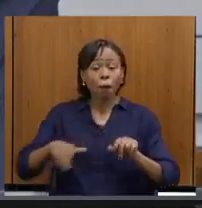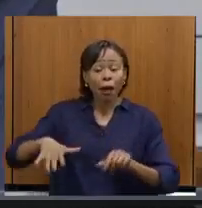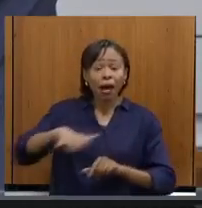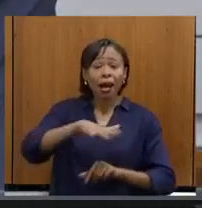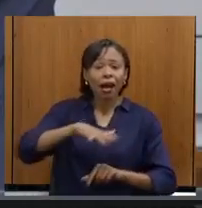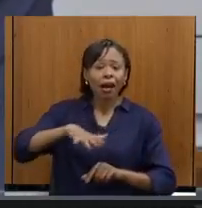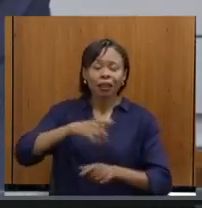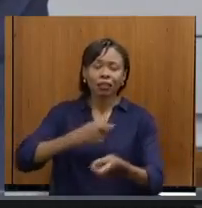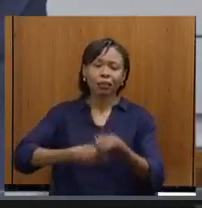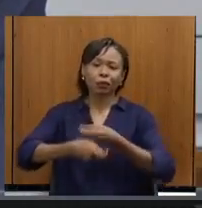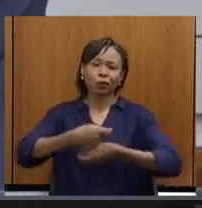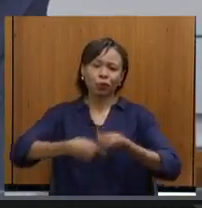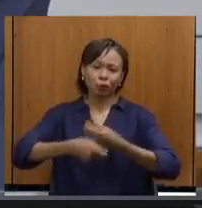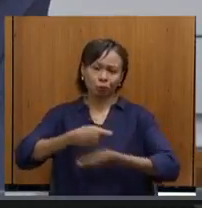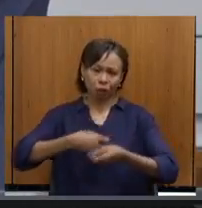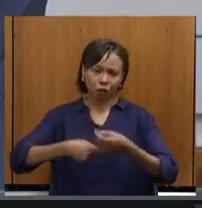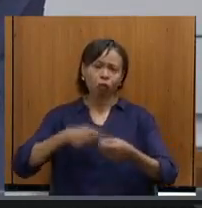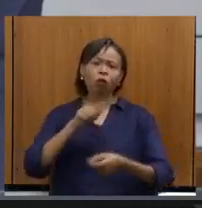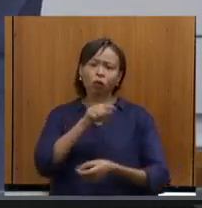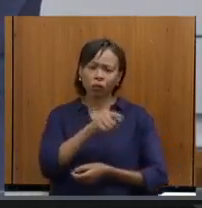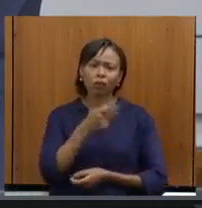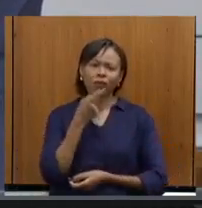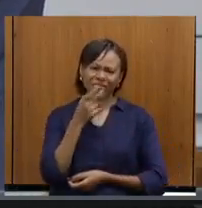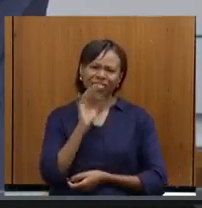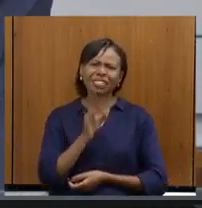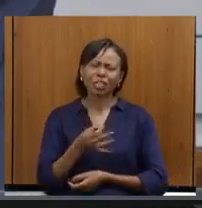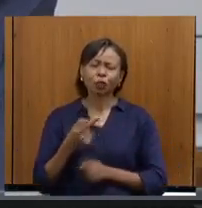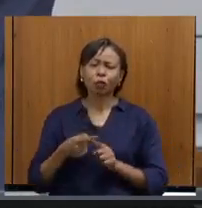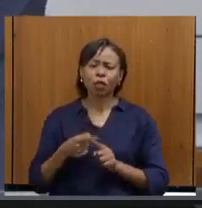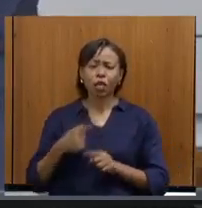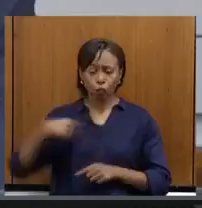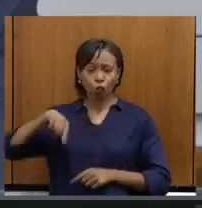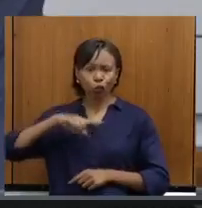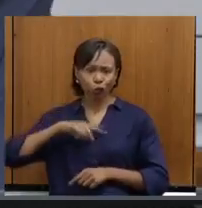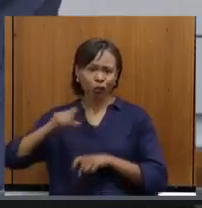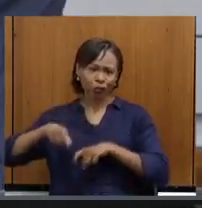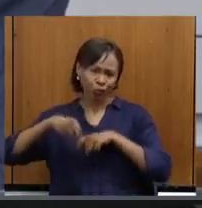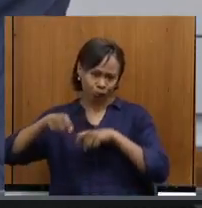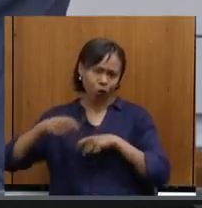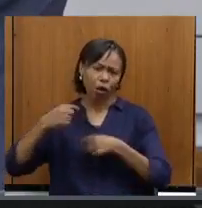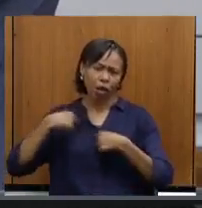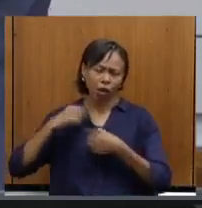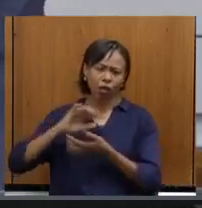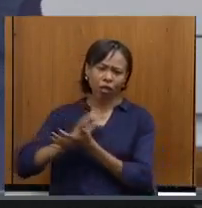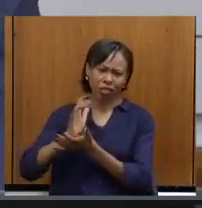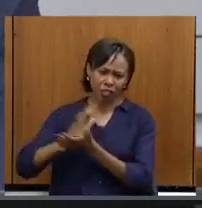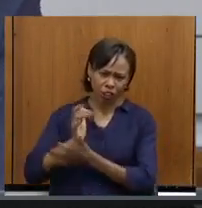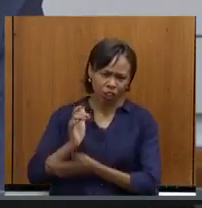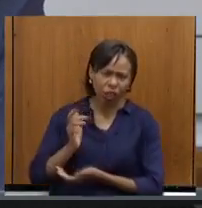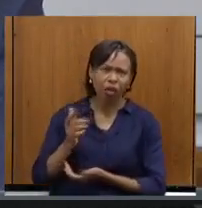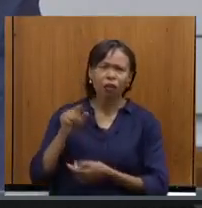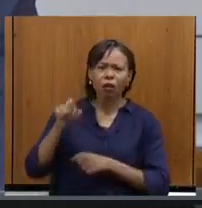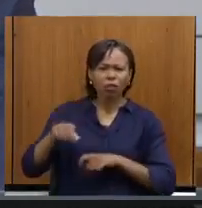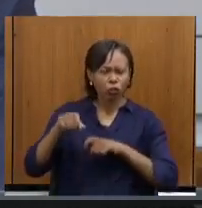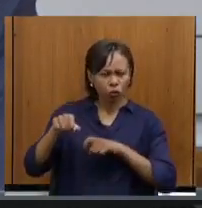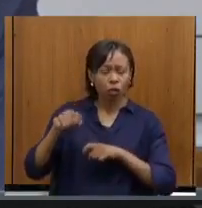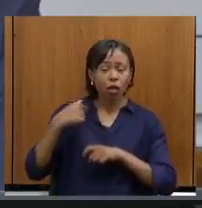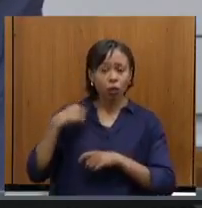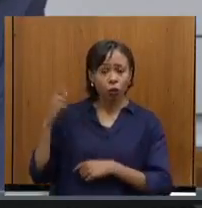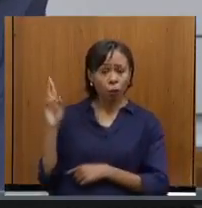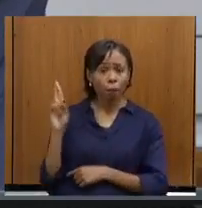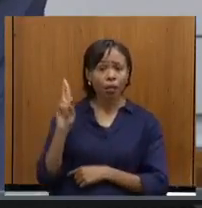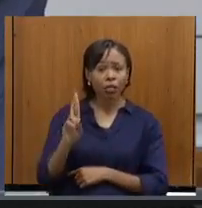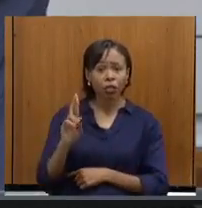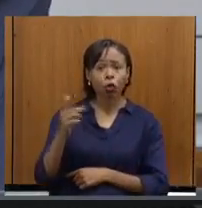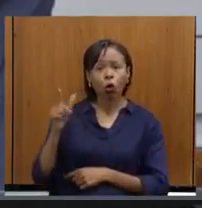porque realmente o senhor tem razão. No interior, nós que somos do interior, no caso, eu lá de Arajá, e represento aqui